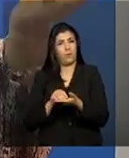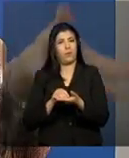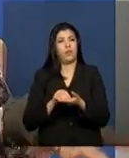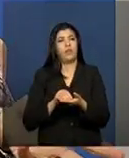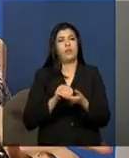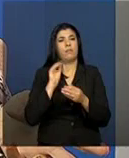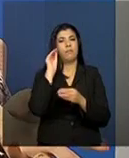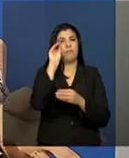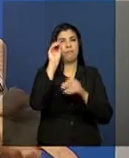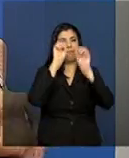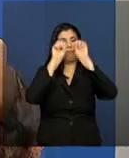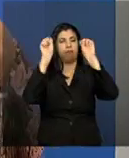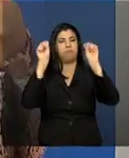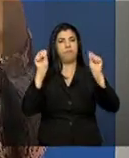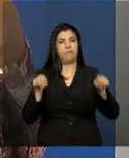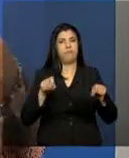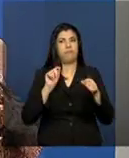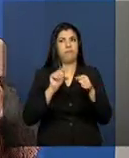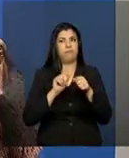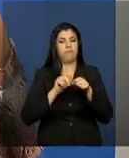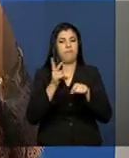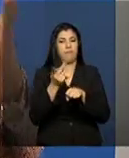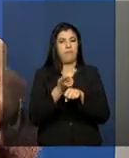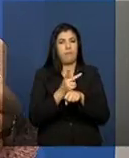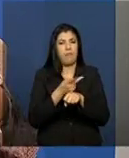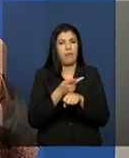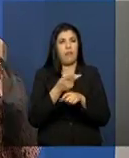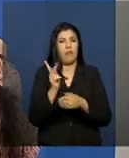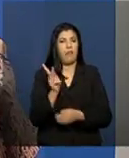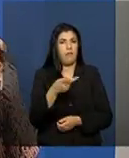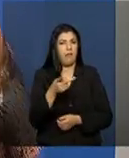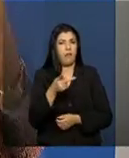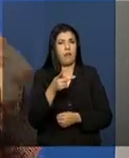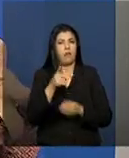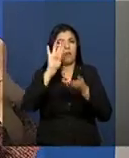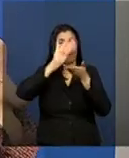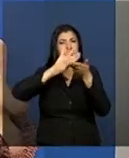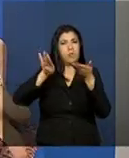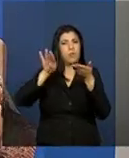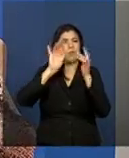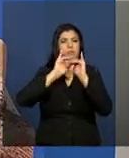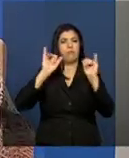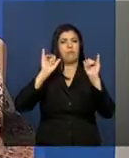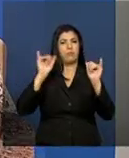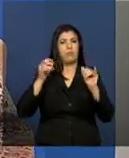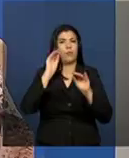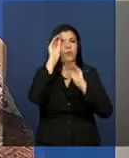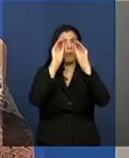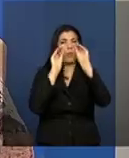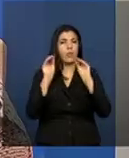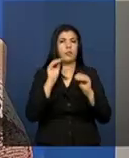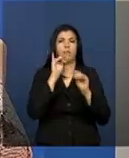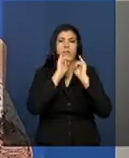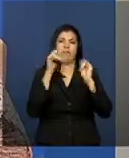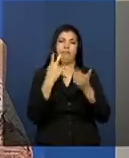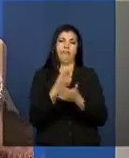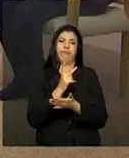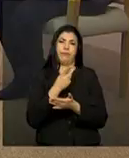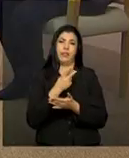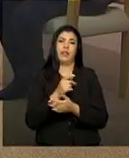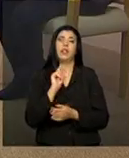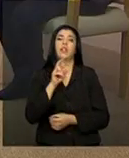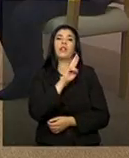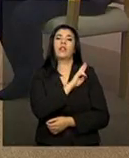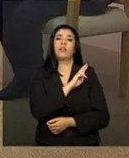indevida no sistema, de alteração, de exclusão de dados ou inserção de informações indevidas, quem responde é